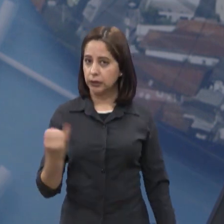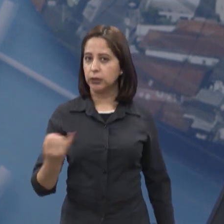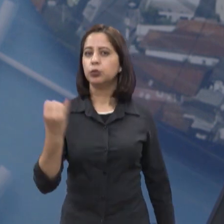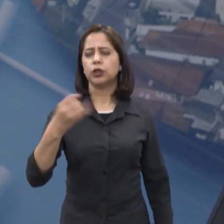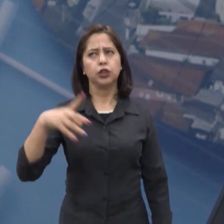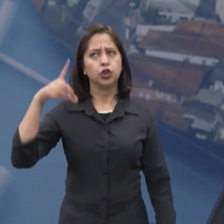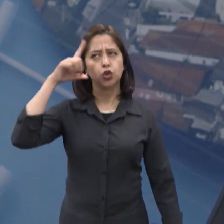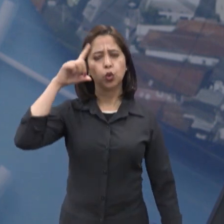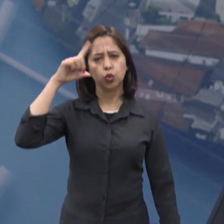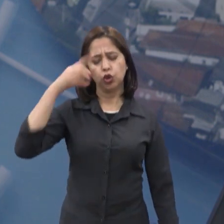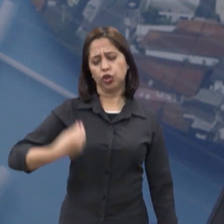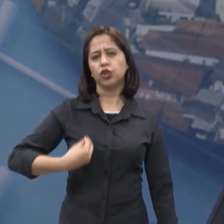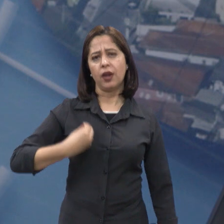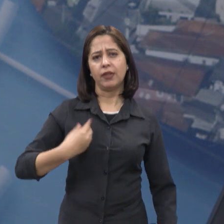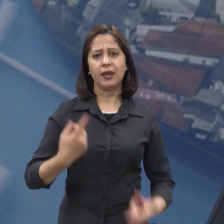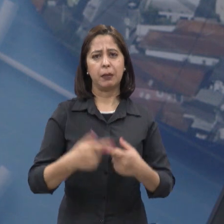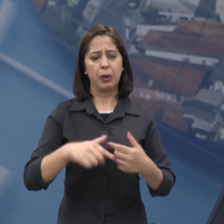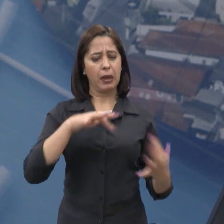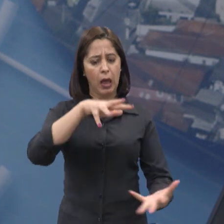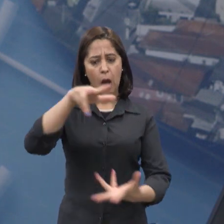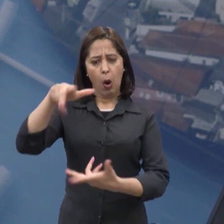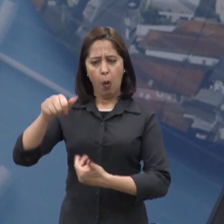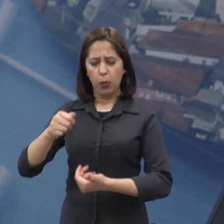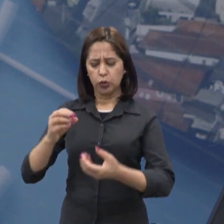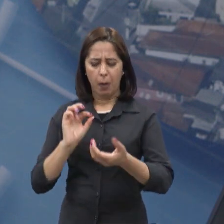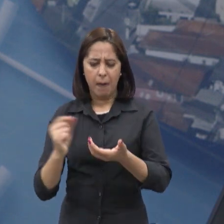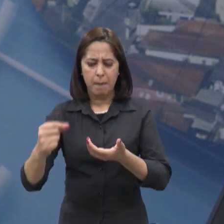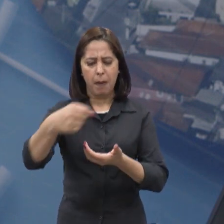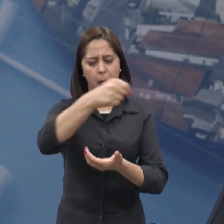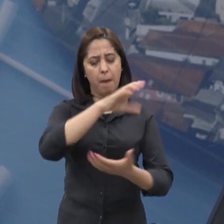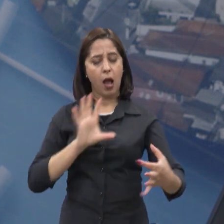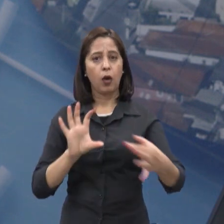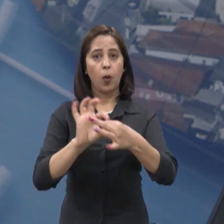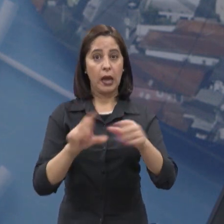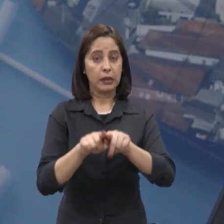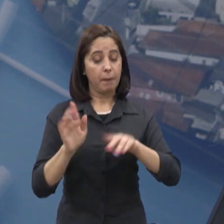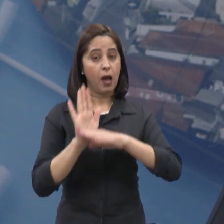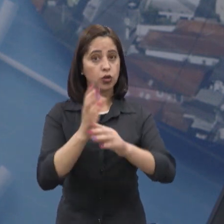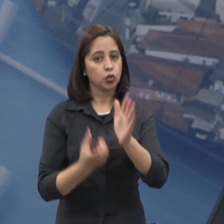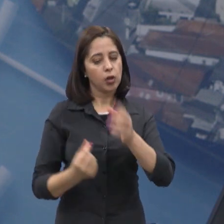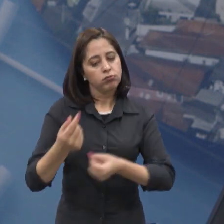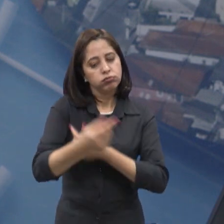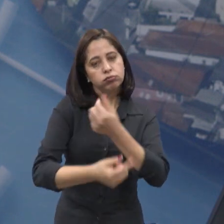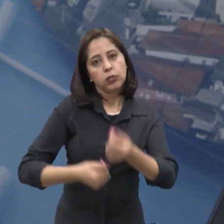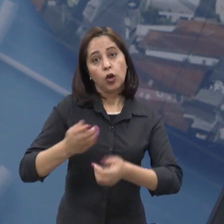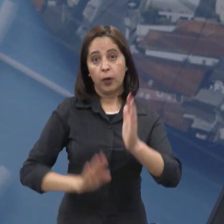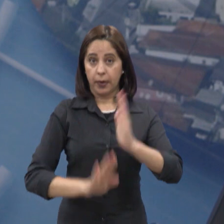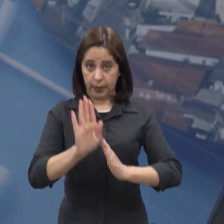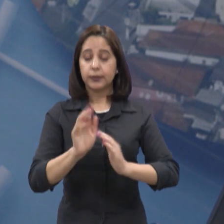cotidiano, nos conecta com o mundo e movimenta também nossa economia. É o serviço público com maior